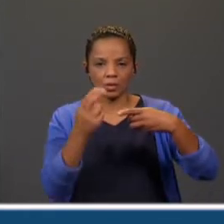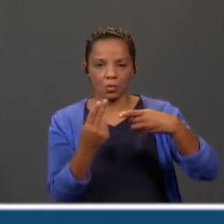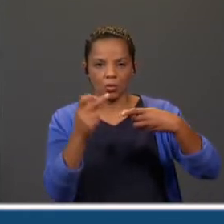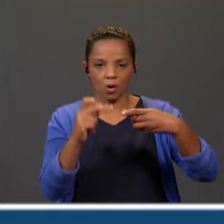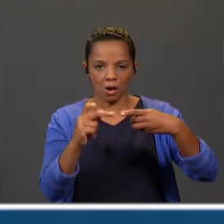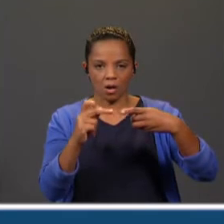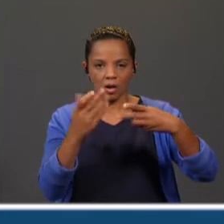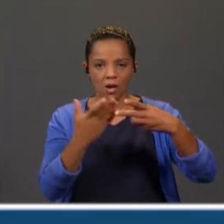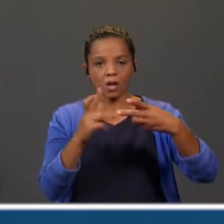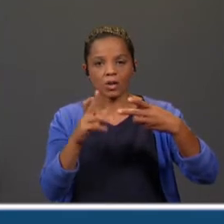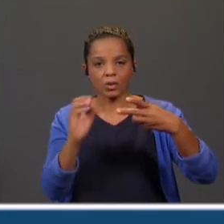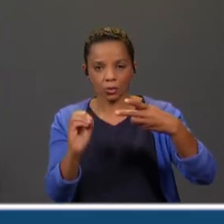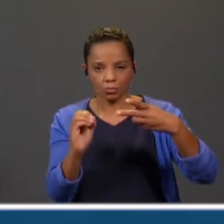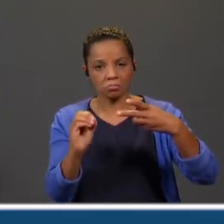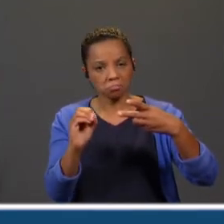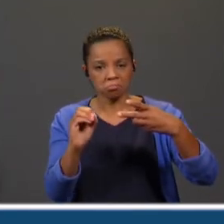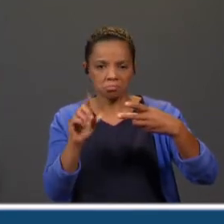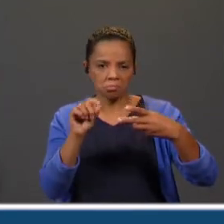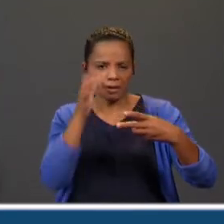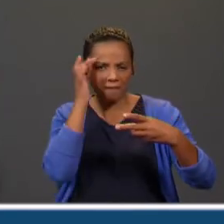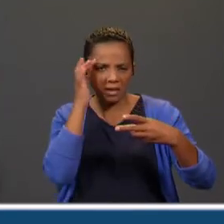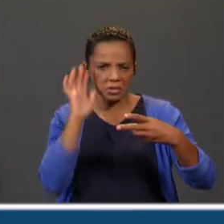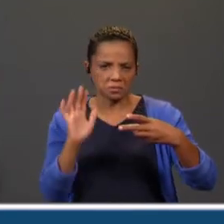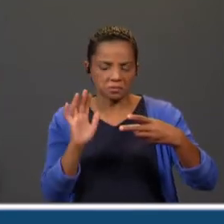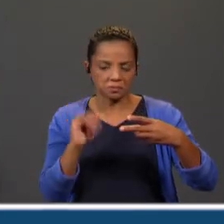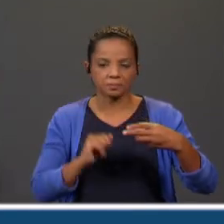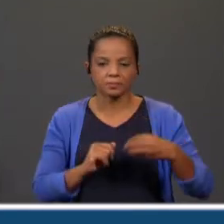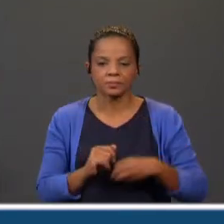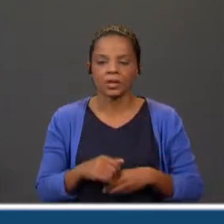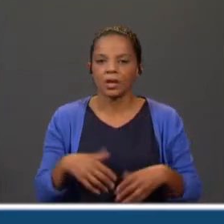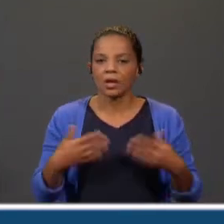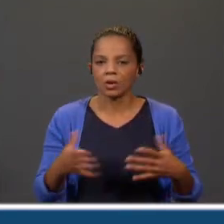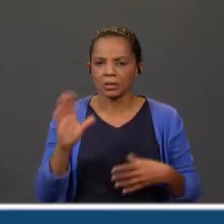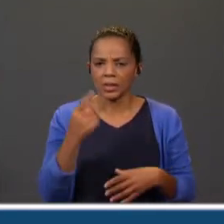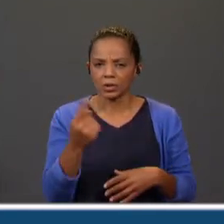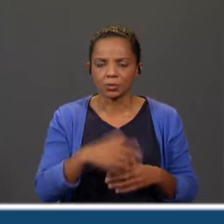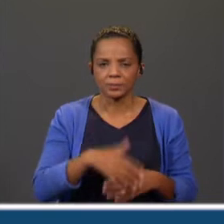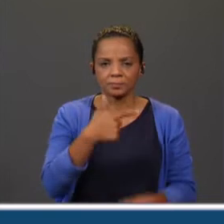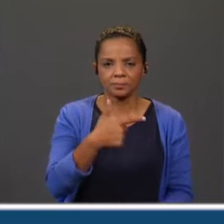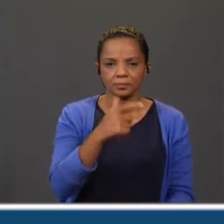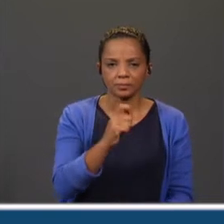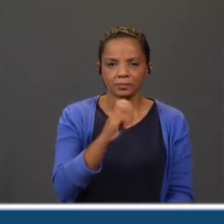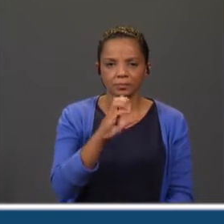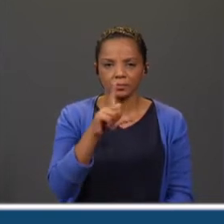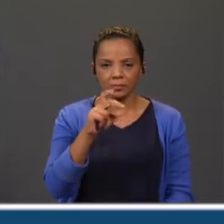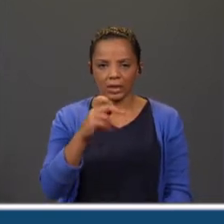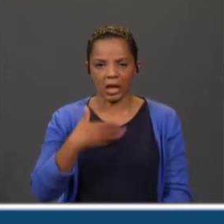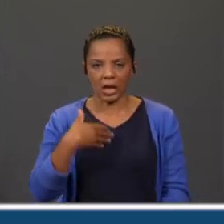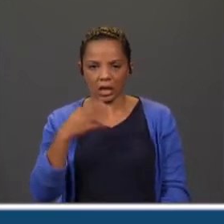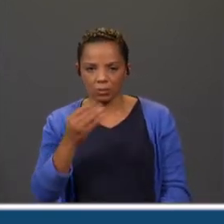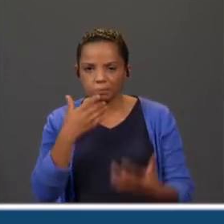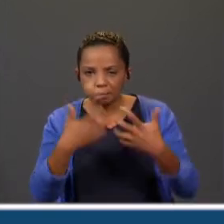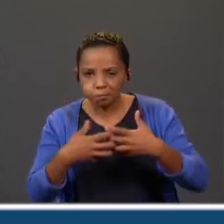Qua-trú. Esta era assim fácil. Então, vamos aqui a mais uma. Teclado. Suscita-te